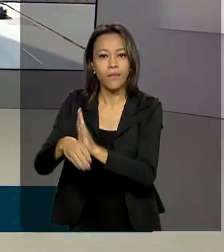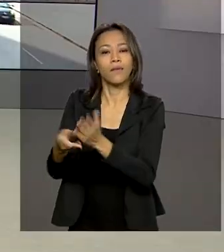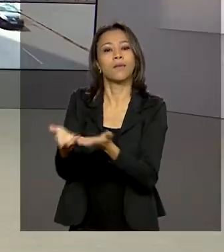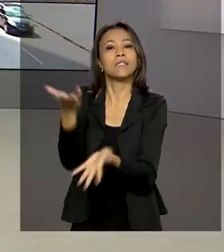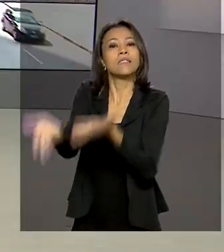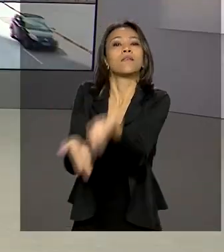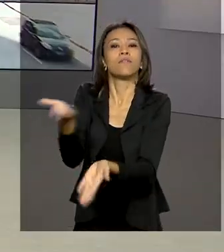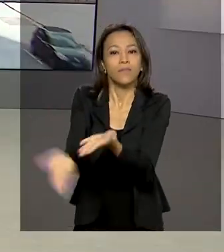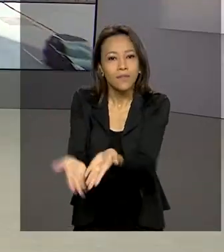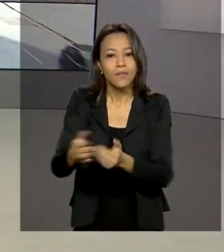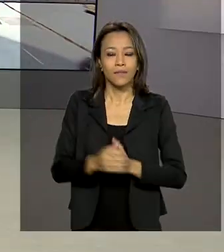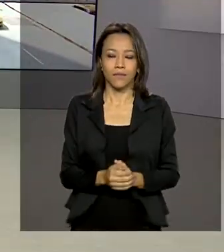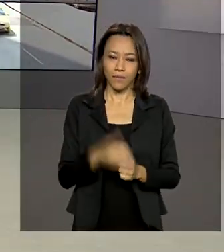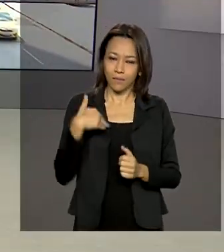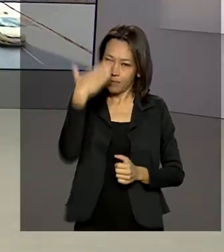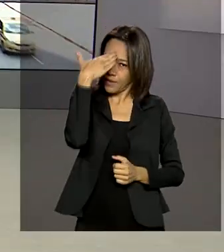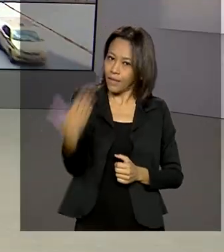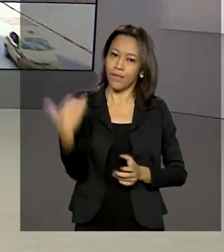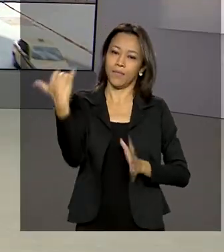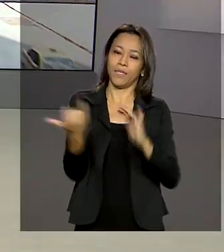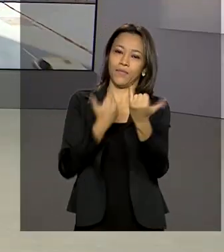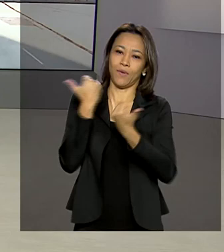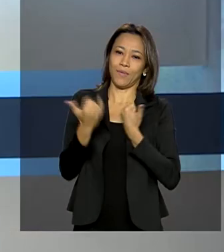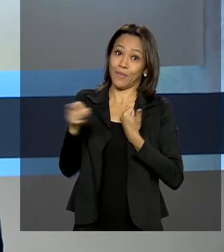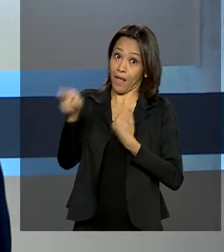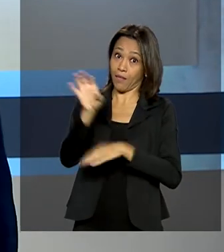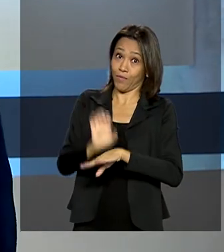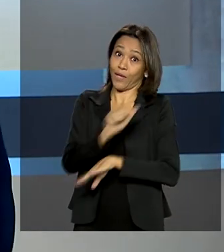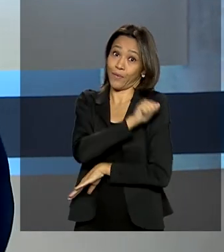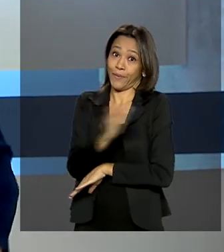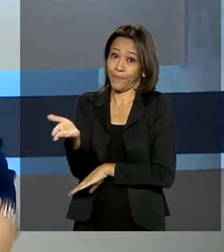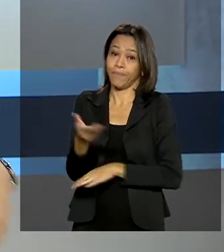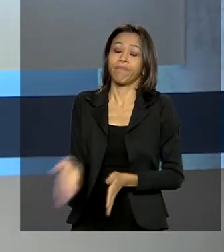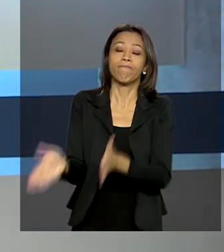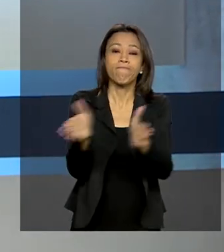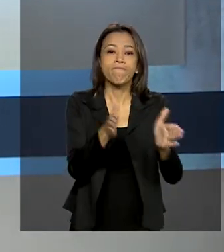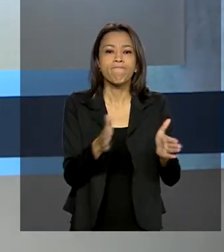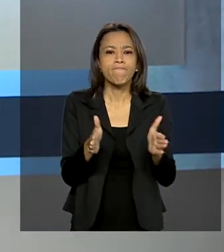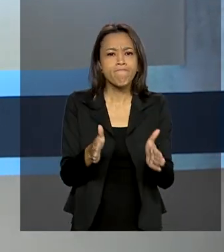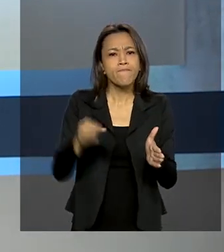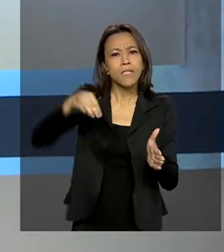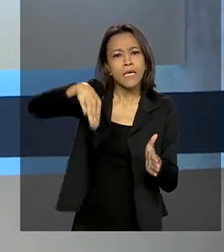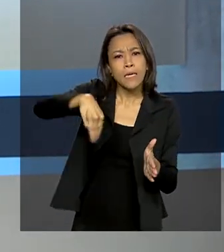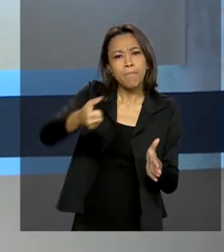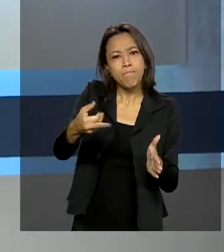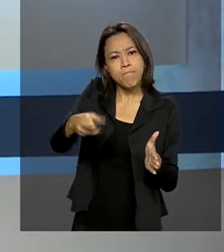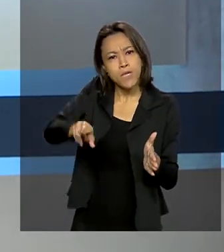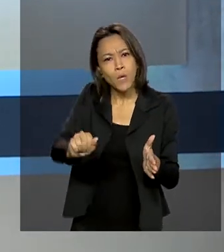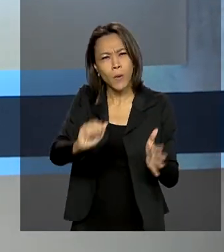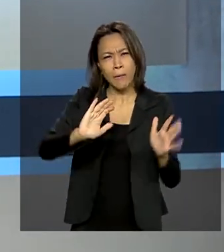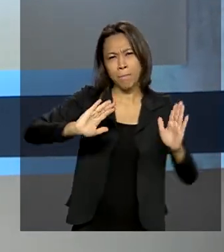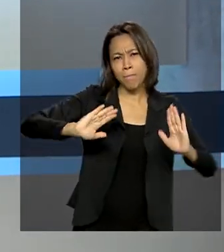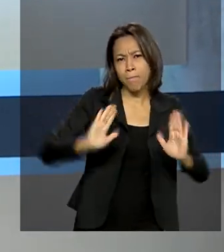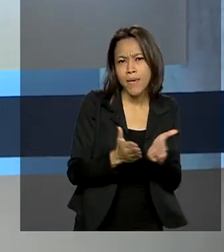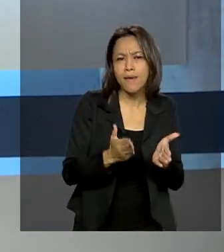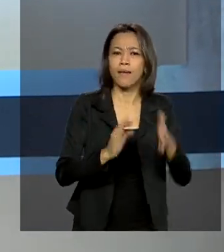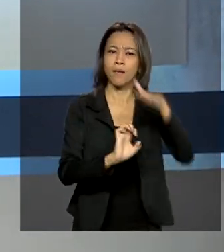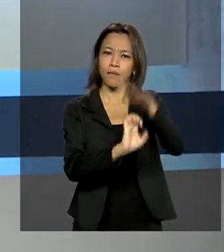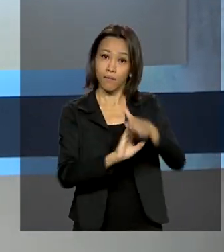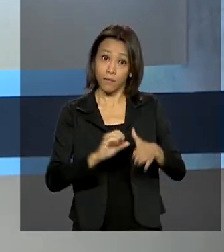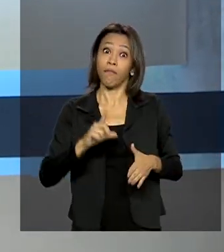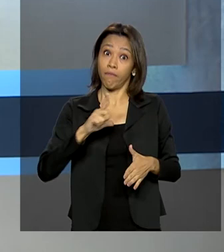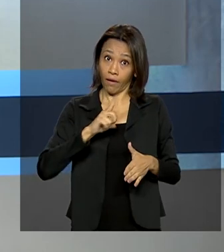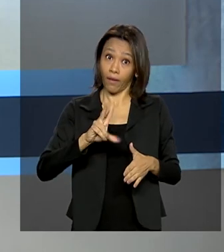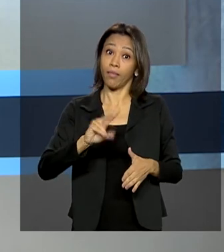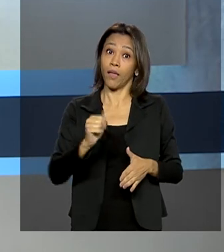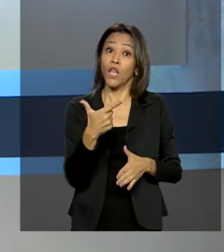Renata. Obrigada pelas informações, Cláudia, direto do Rio de Janeiro. As micro e pequenas empresas terão mais 12 bilhões de